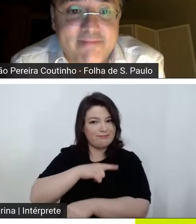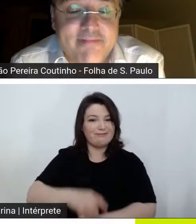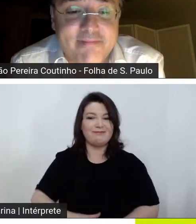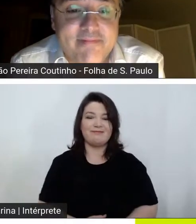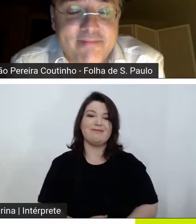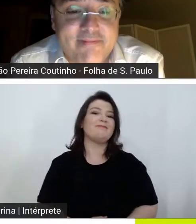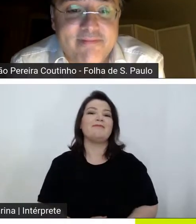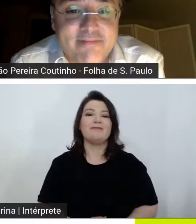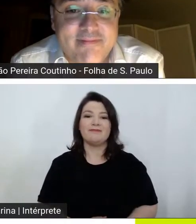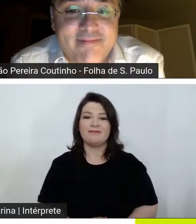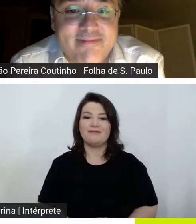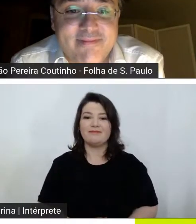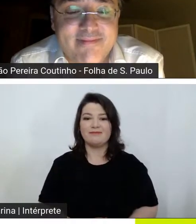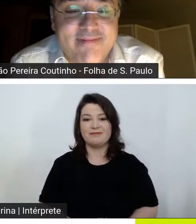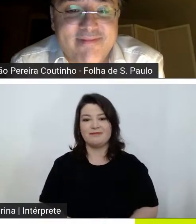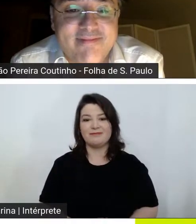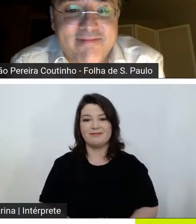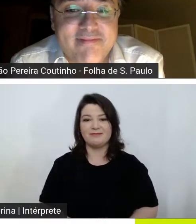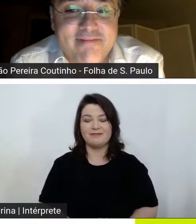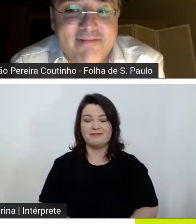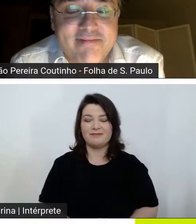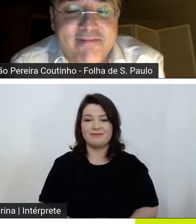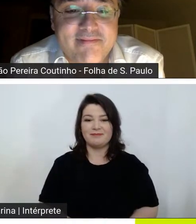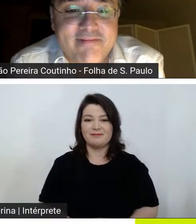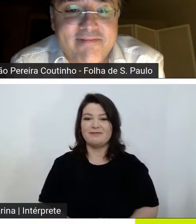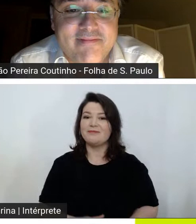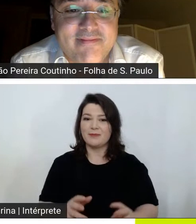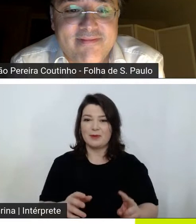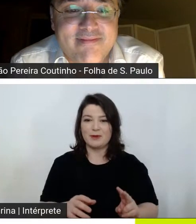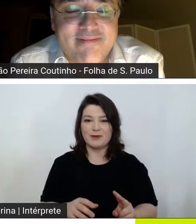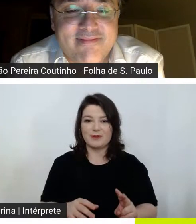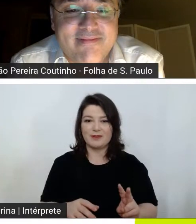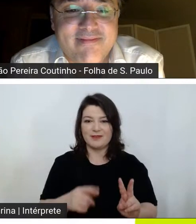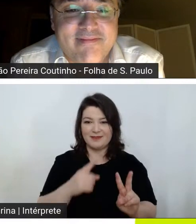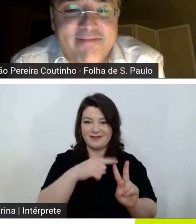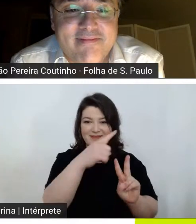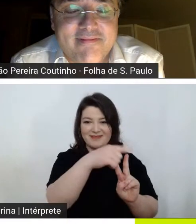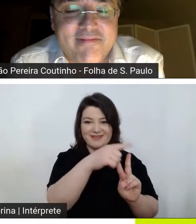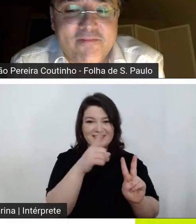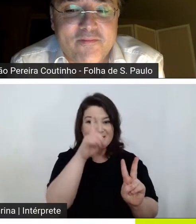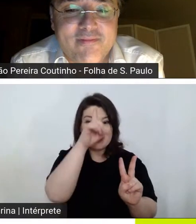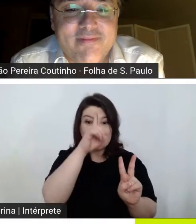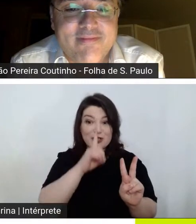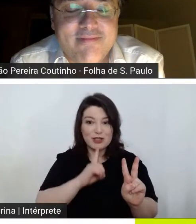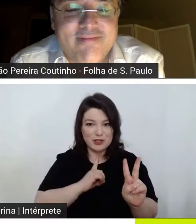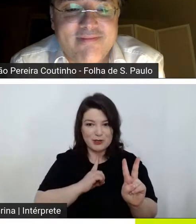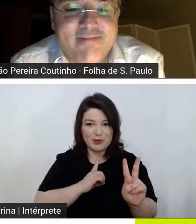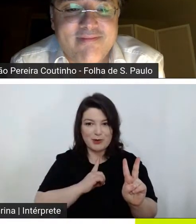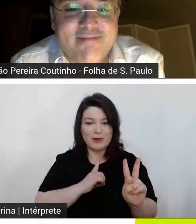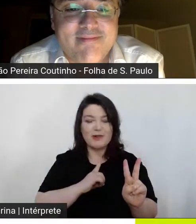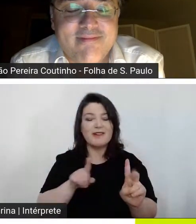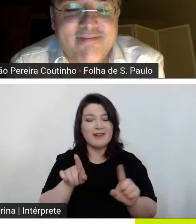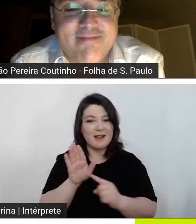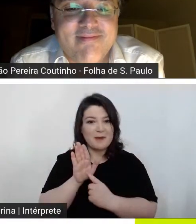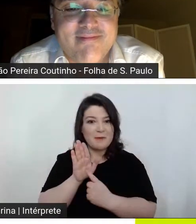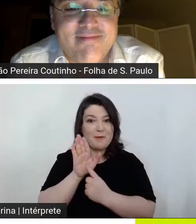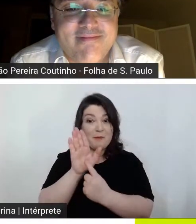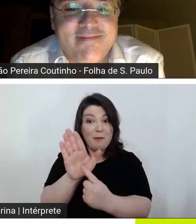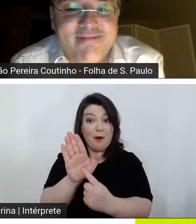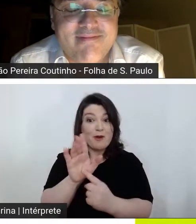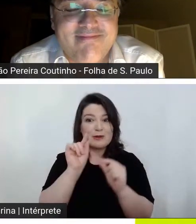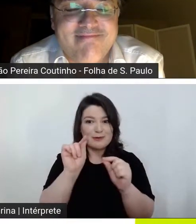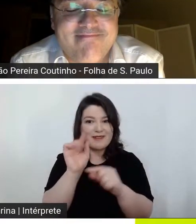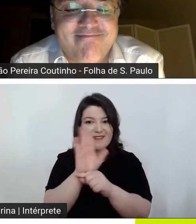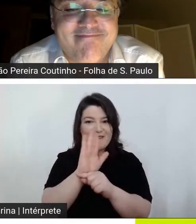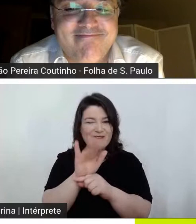esse é o campo ele traz né os irmãos sap de eles trazem o campo da falcatrua